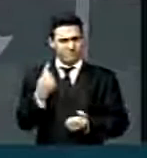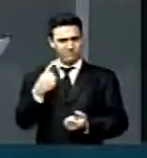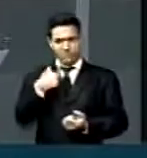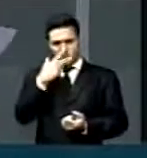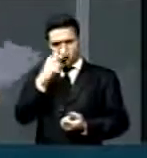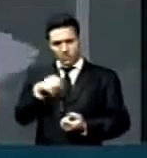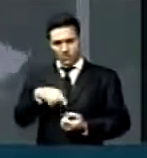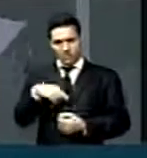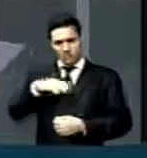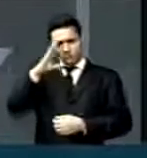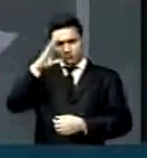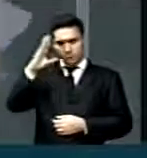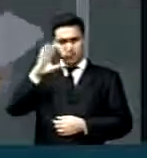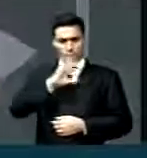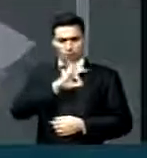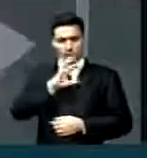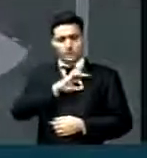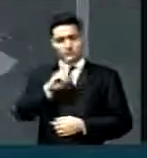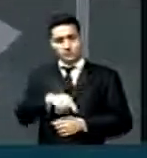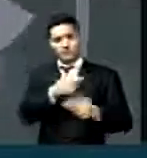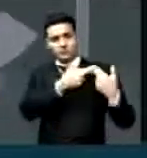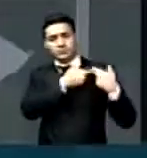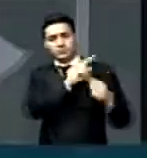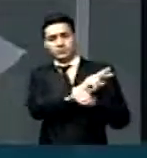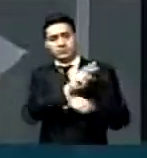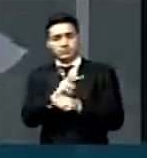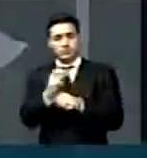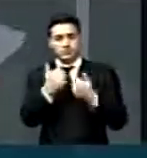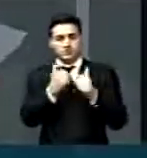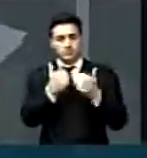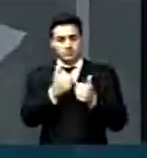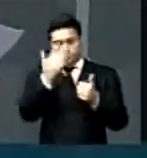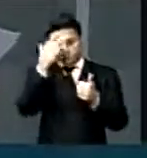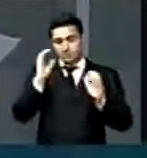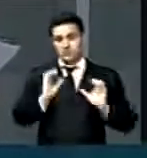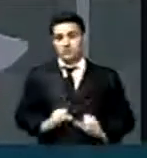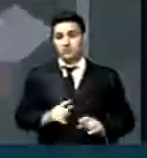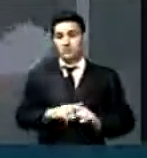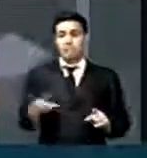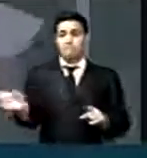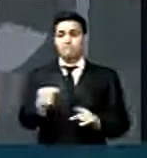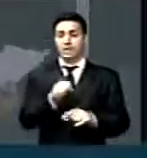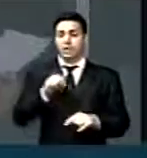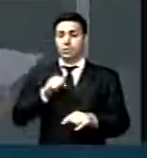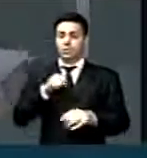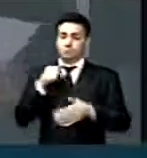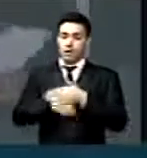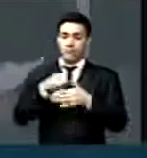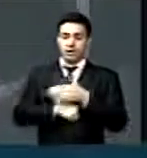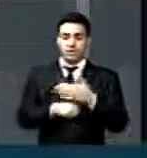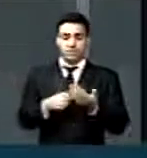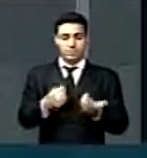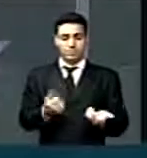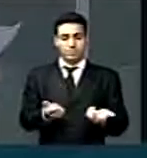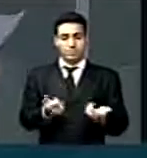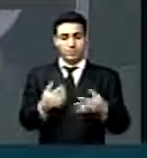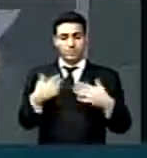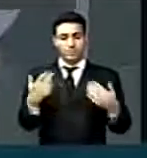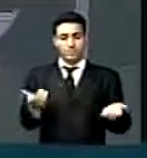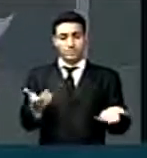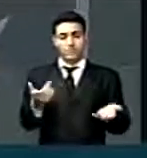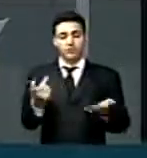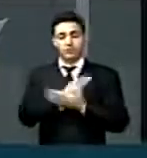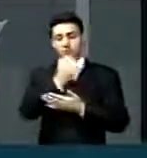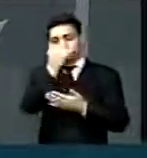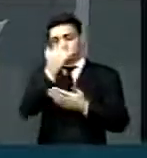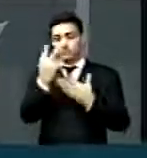polícia, que devia tratar do transporte público, proteger o cidadão ou o patrimônio. Então passou-se a uma